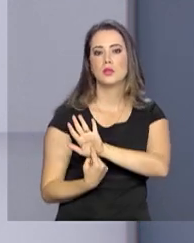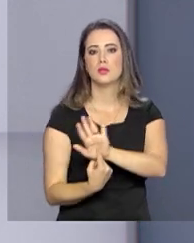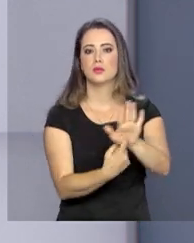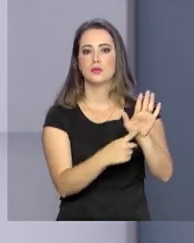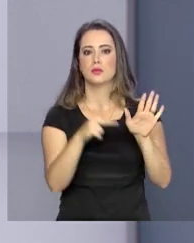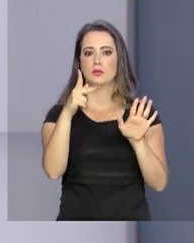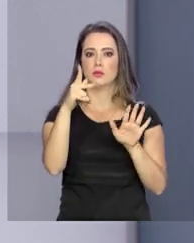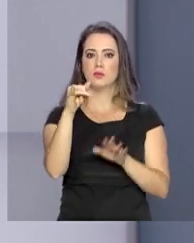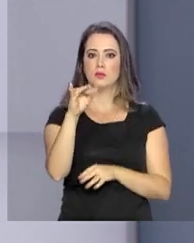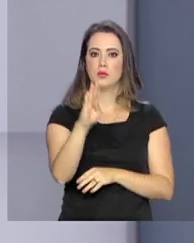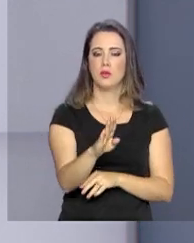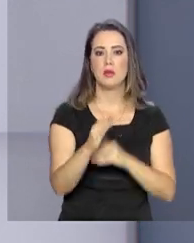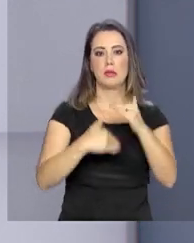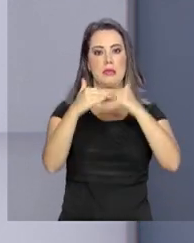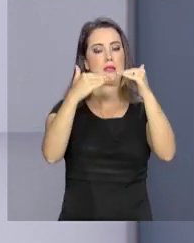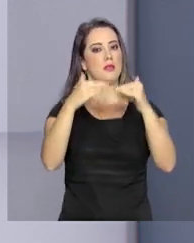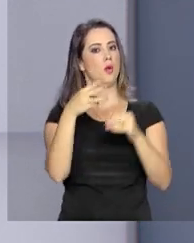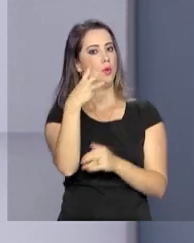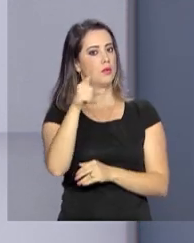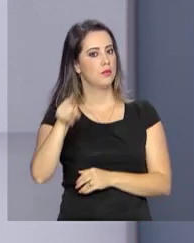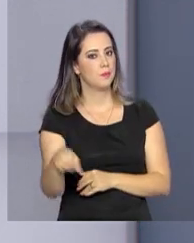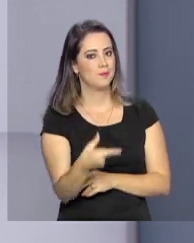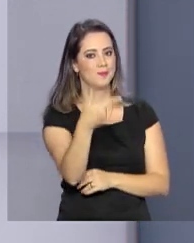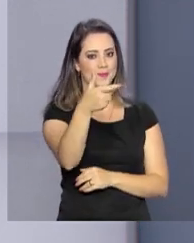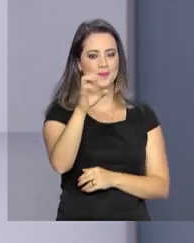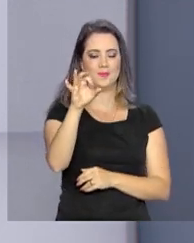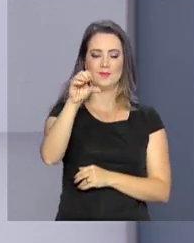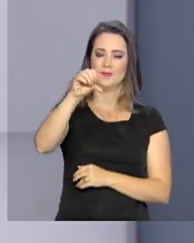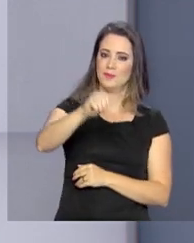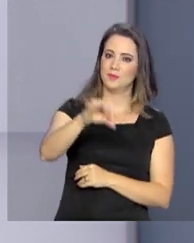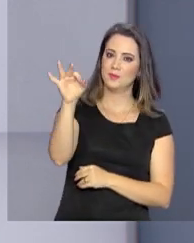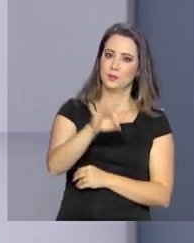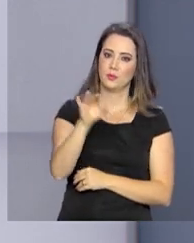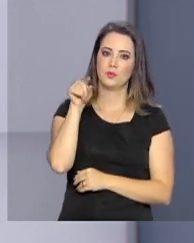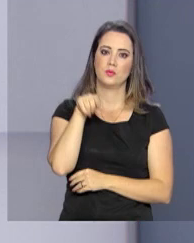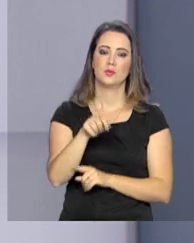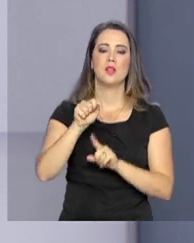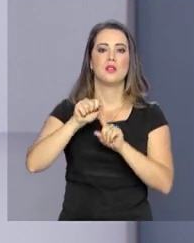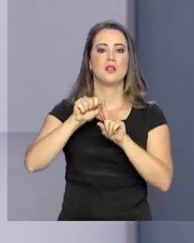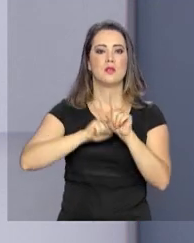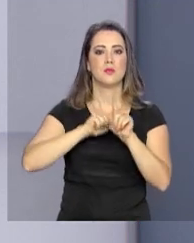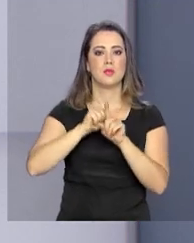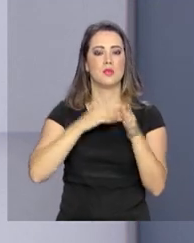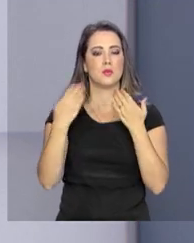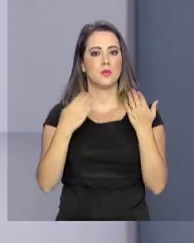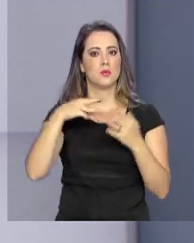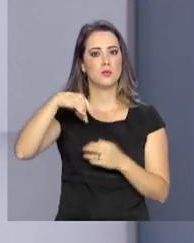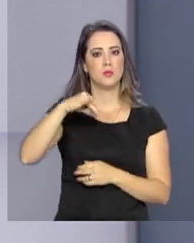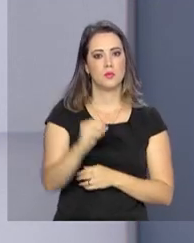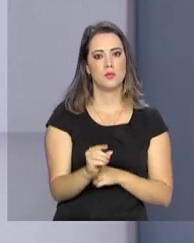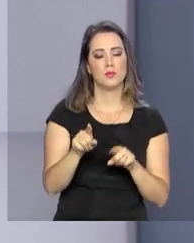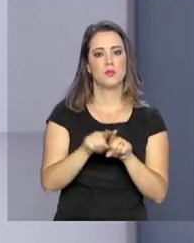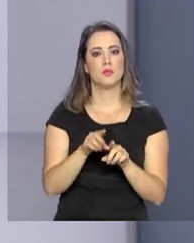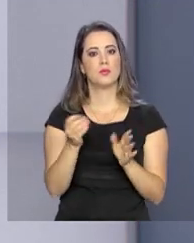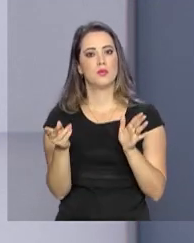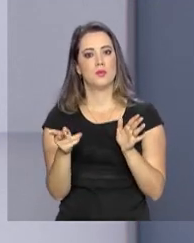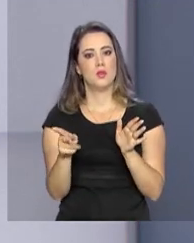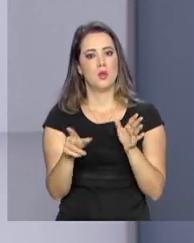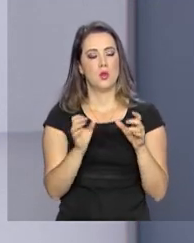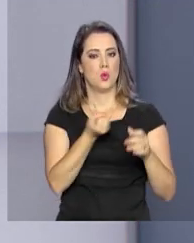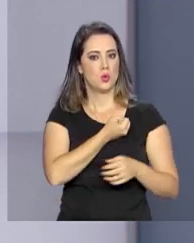PIB, o Produto Interno Bruto, cresceu 3,29% neste mês na comparação com maio. Os dados fazem parte